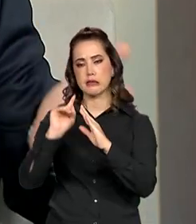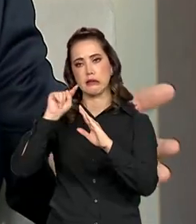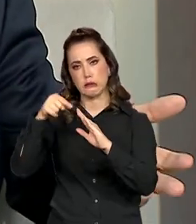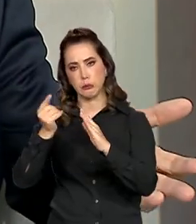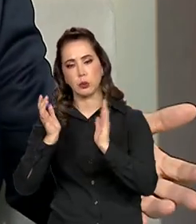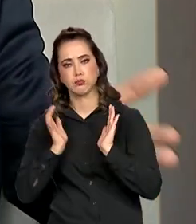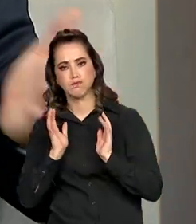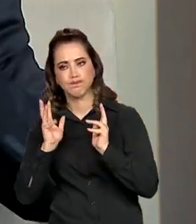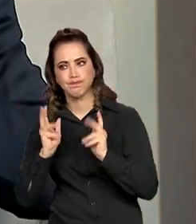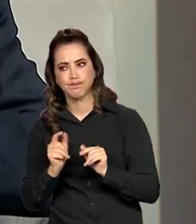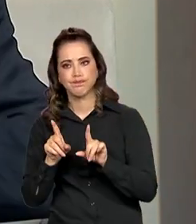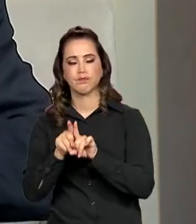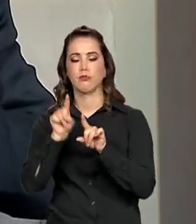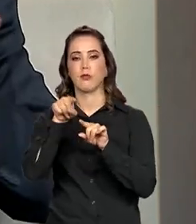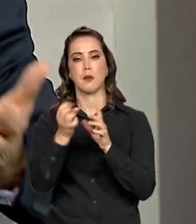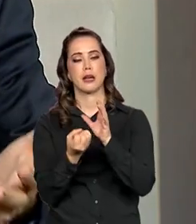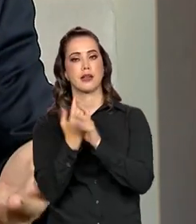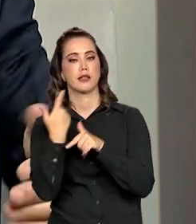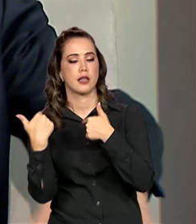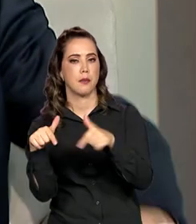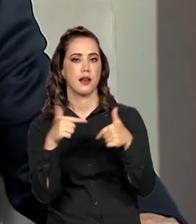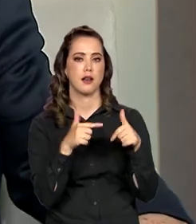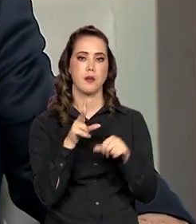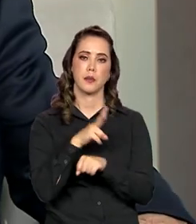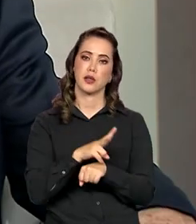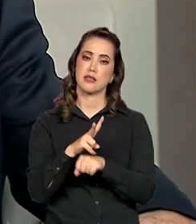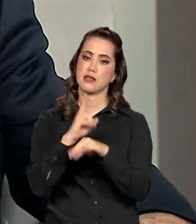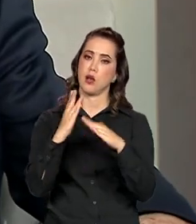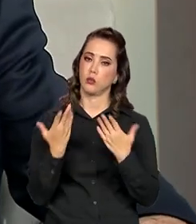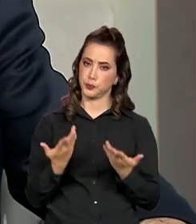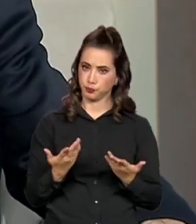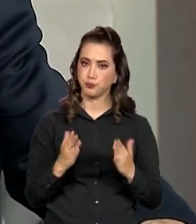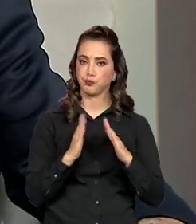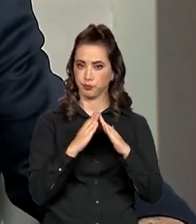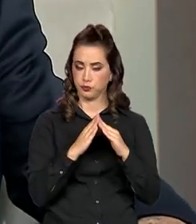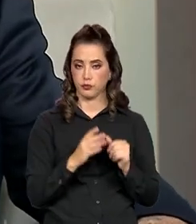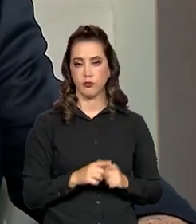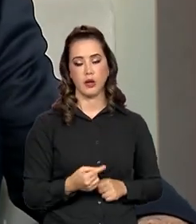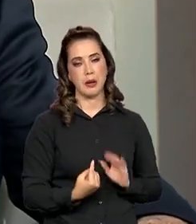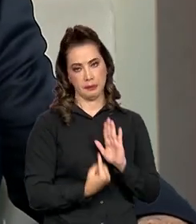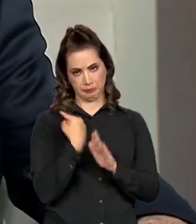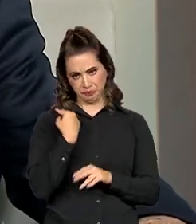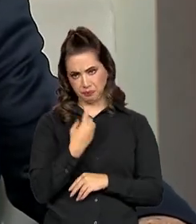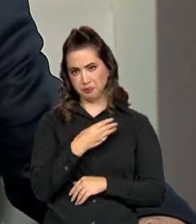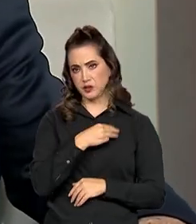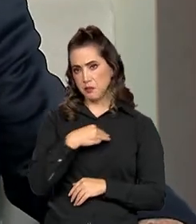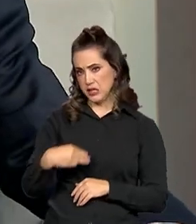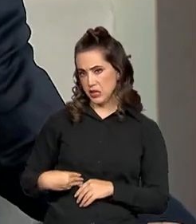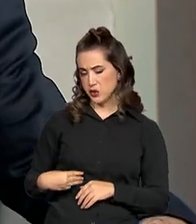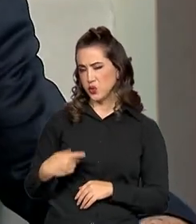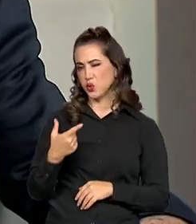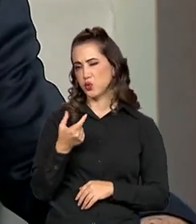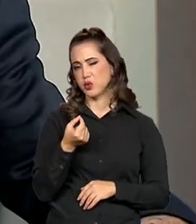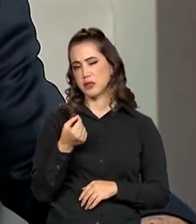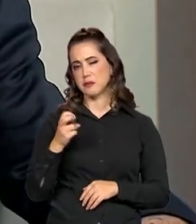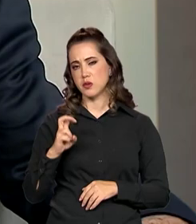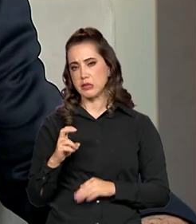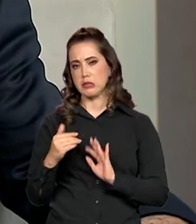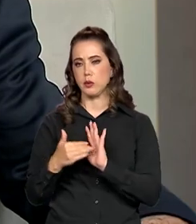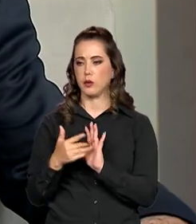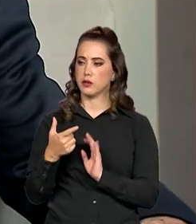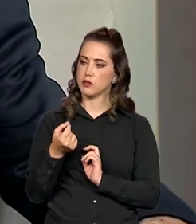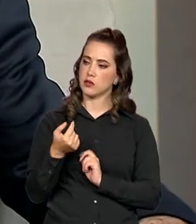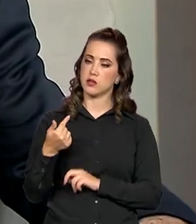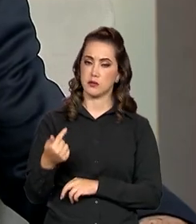para gerar empregos e proteção habitacional. Quando eu fui ministro do trabalho, 2005 2007, eu implantei